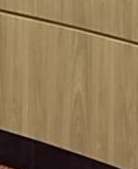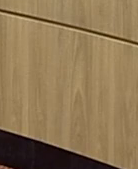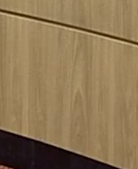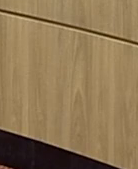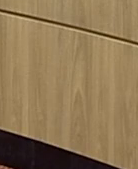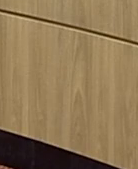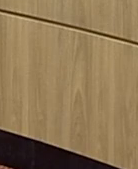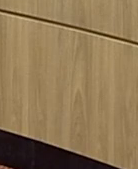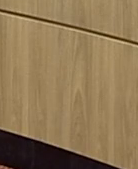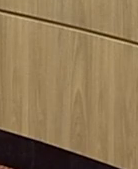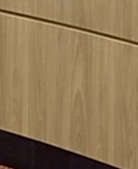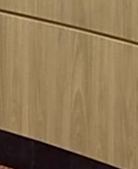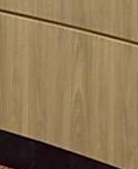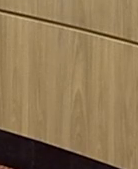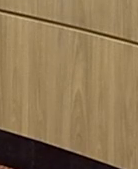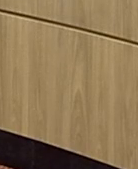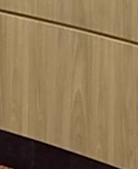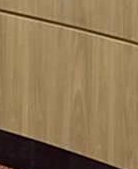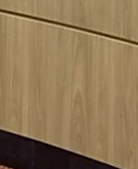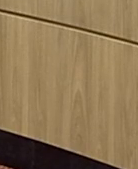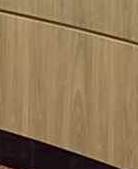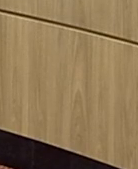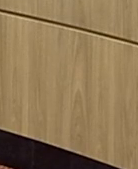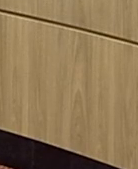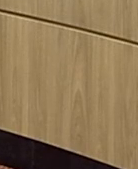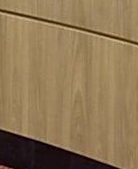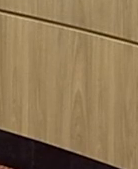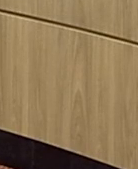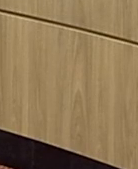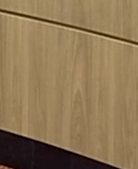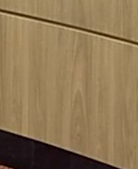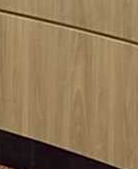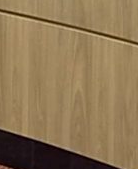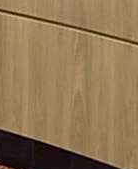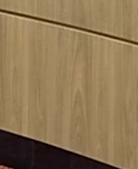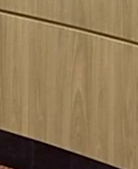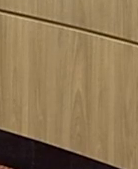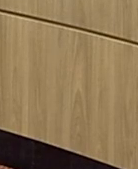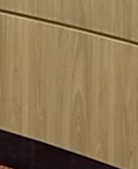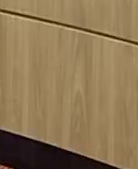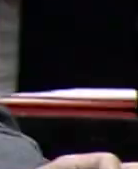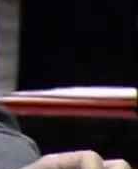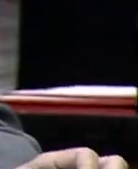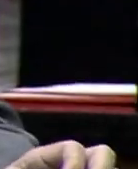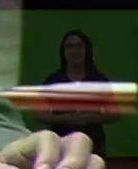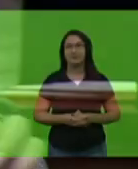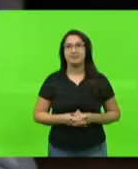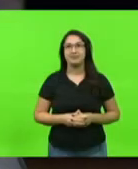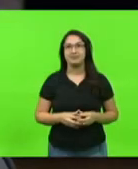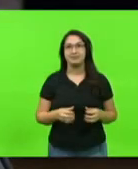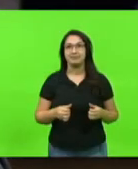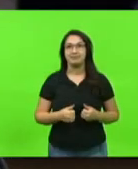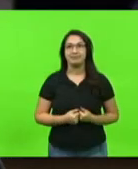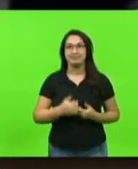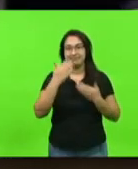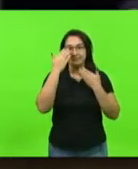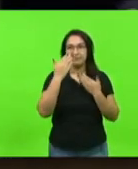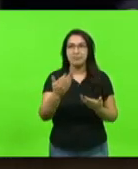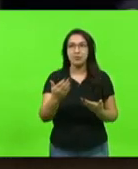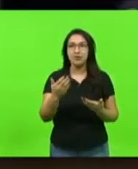leitura das duas atas das sessões anteriores. Por favor, deputado. Obrigado,